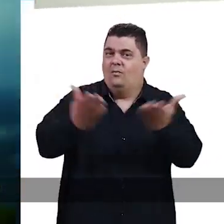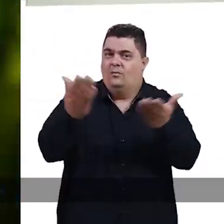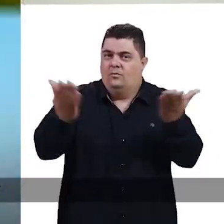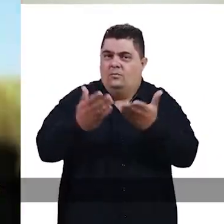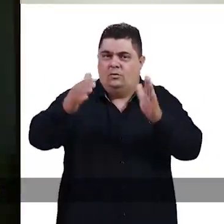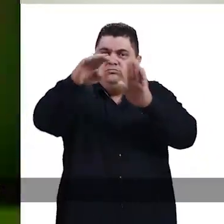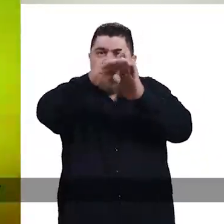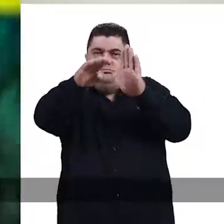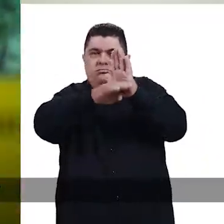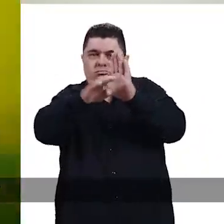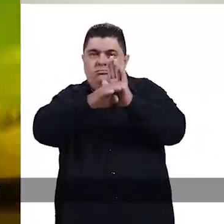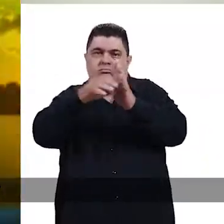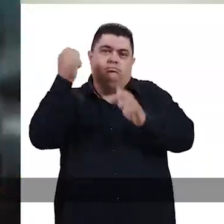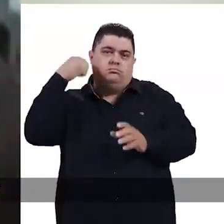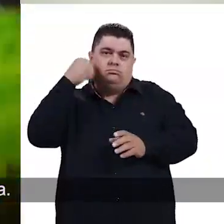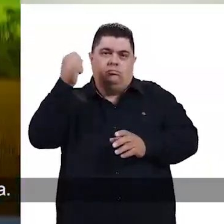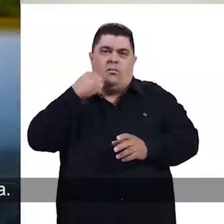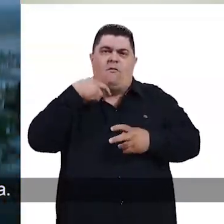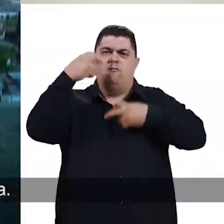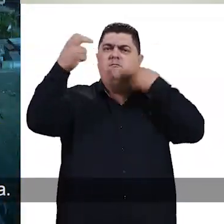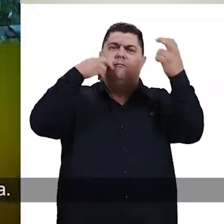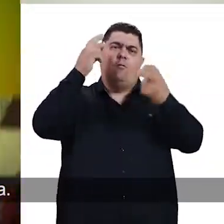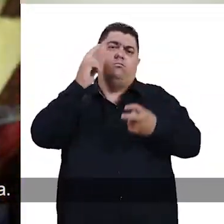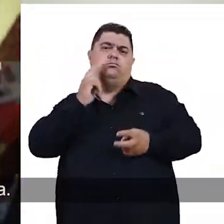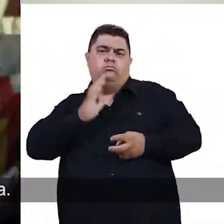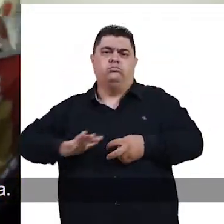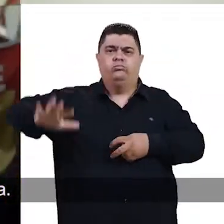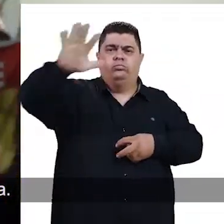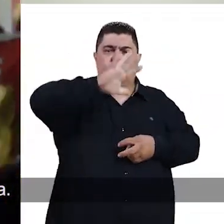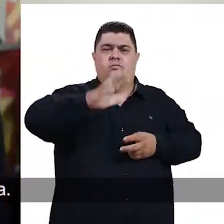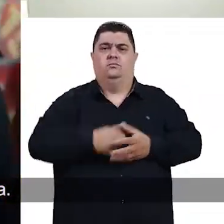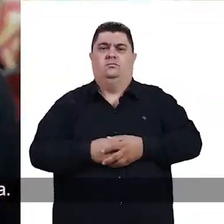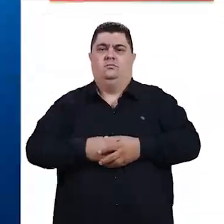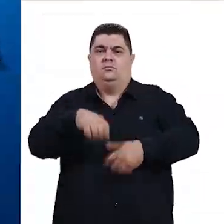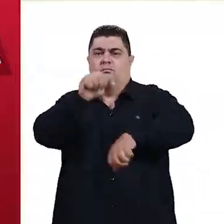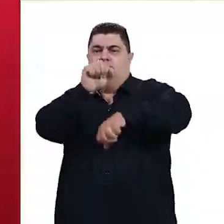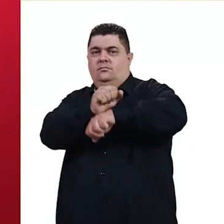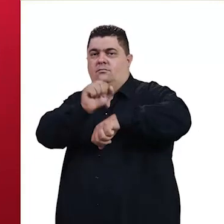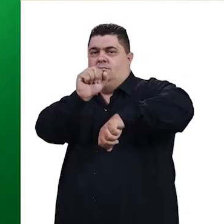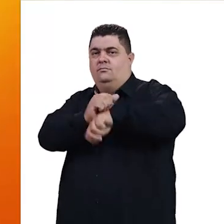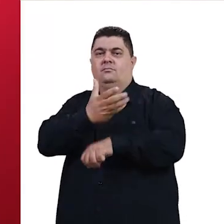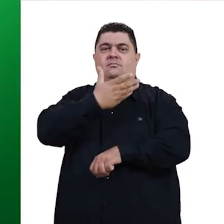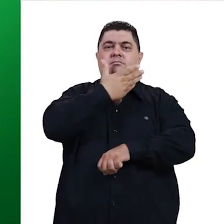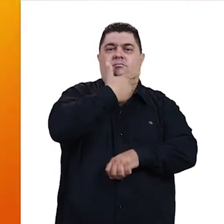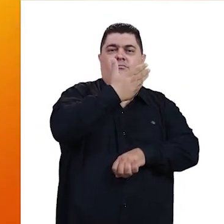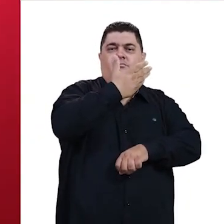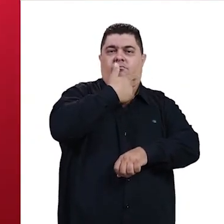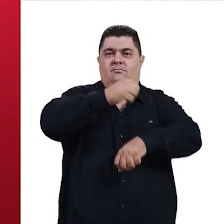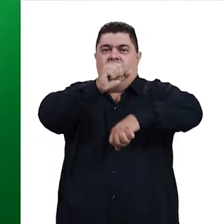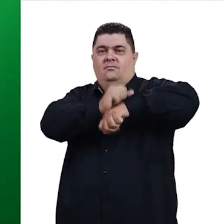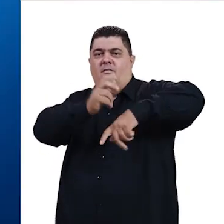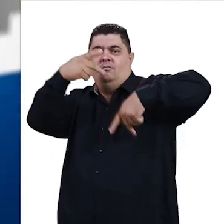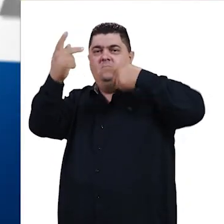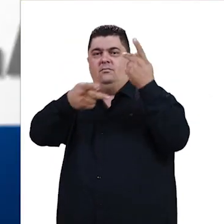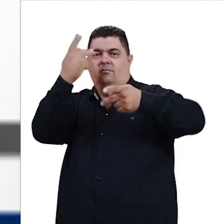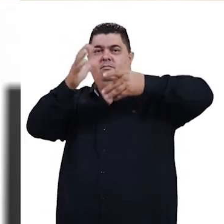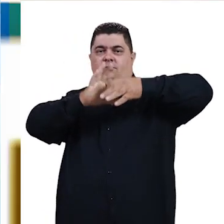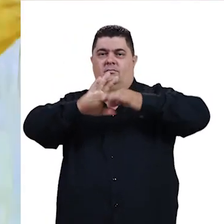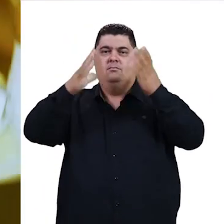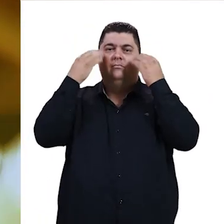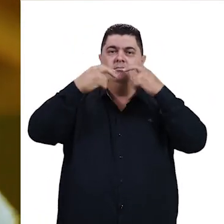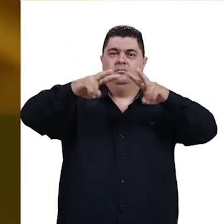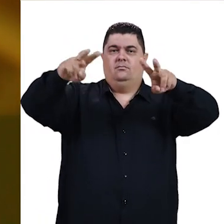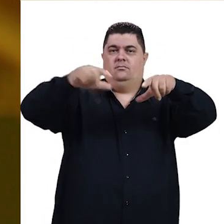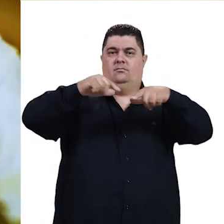Começa agora o programa do senador, que é a voz do rondoniense em Brasília. Deixa de ti-ti-ti, deixa de blá-blá